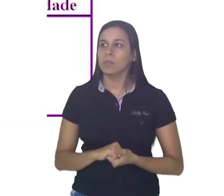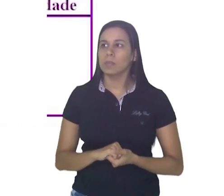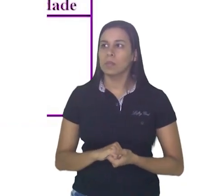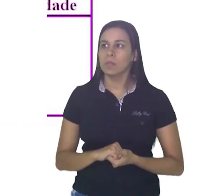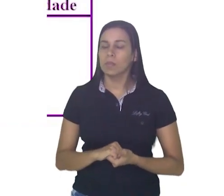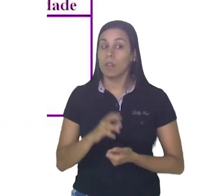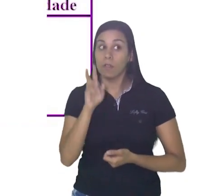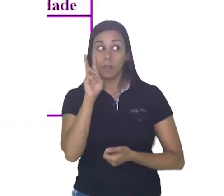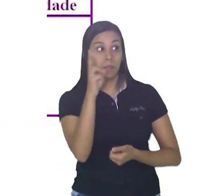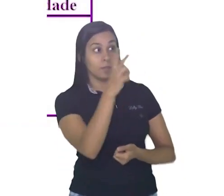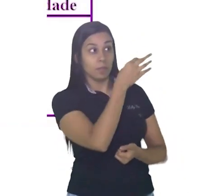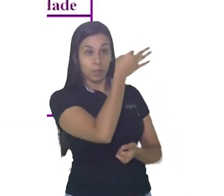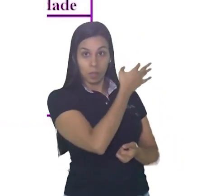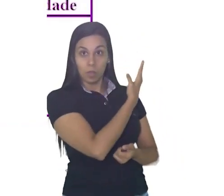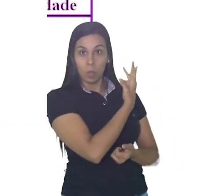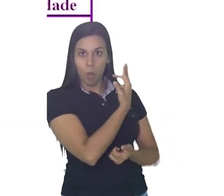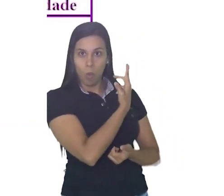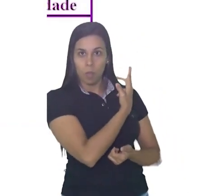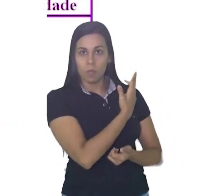se vocês fizeram certinho.